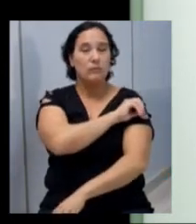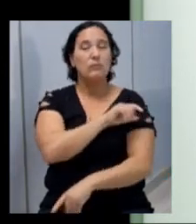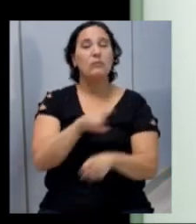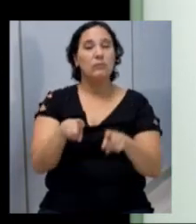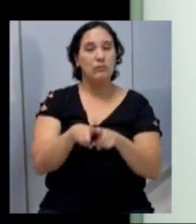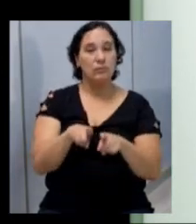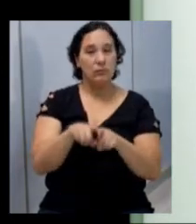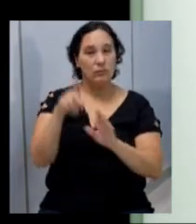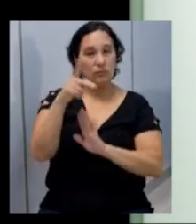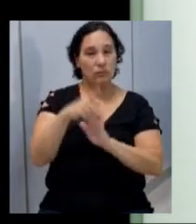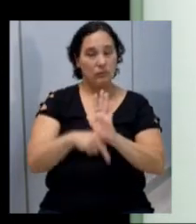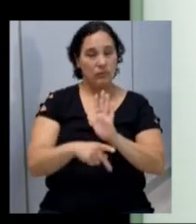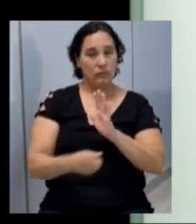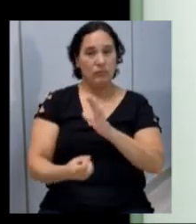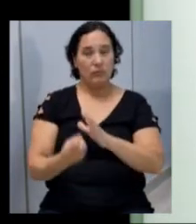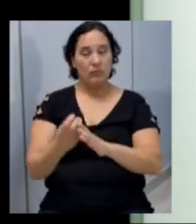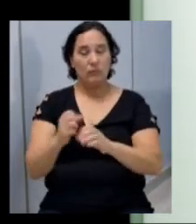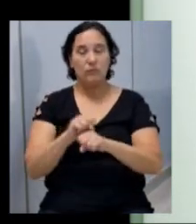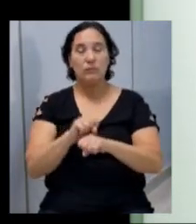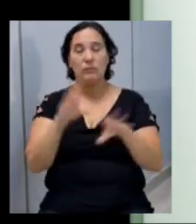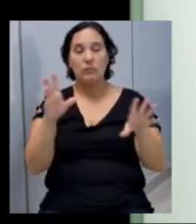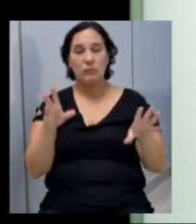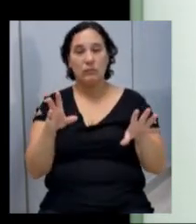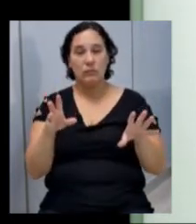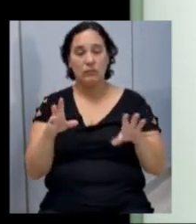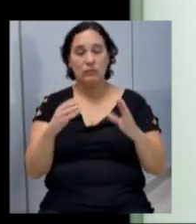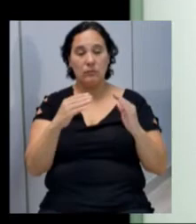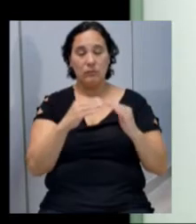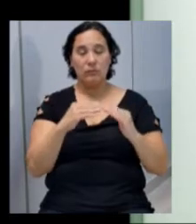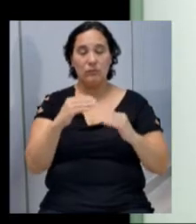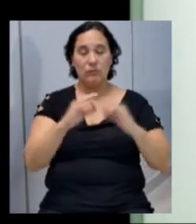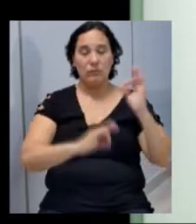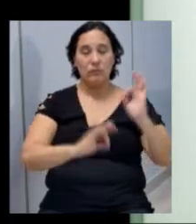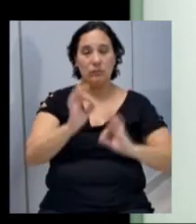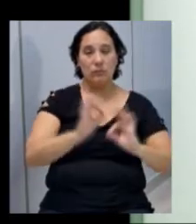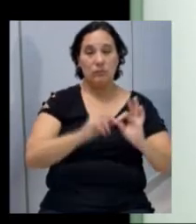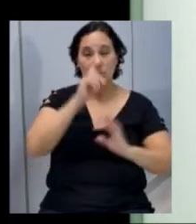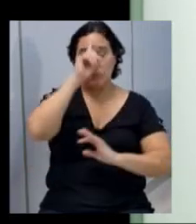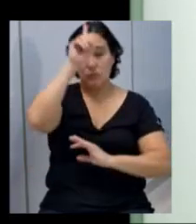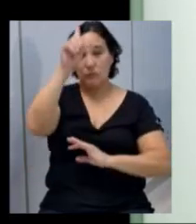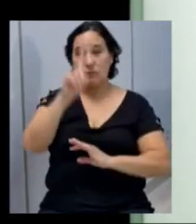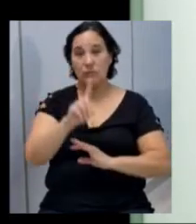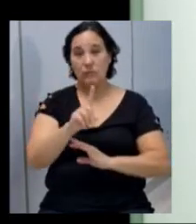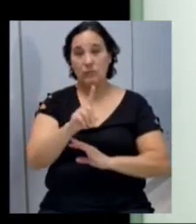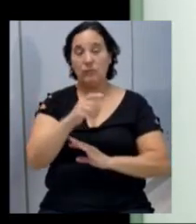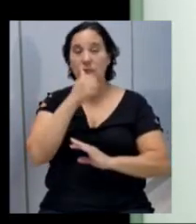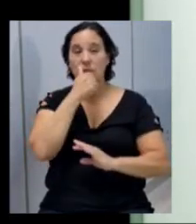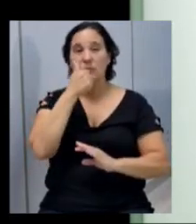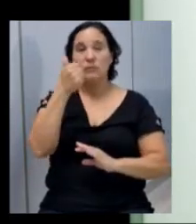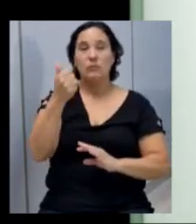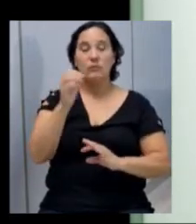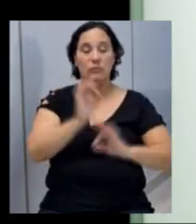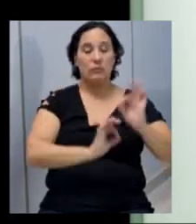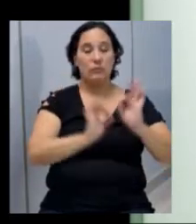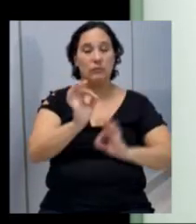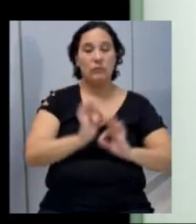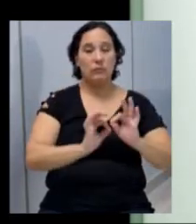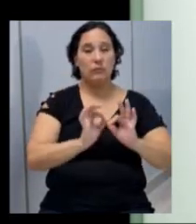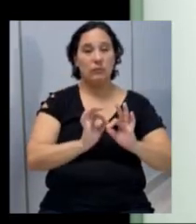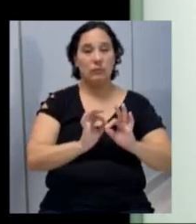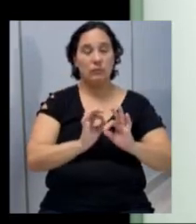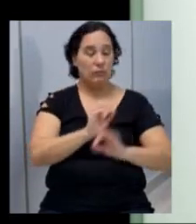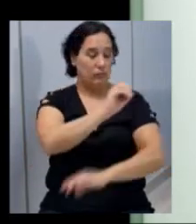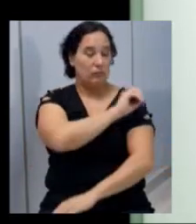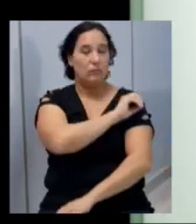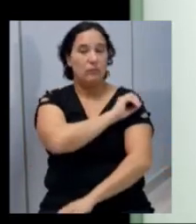como o projeto de ampliação da rede física de ensino infantil com a ideia de melhorar as estruturas físicas das